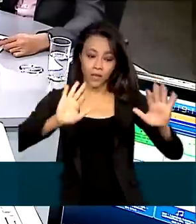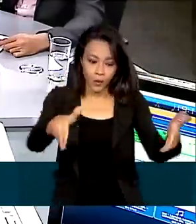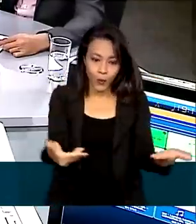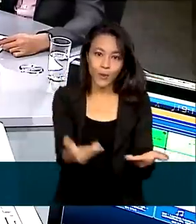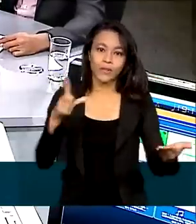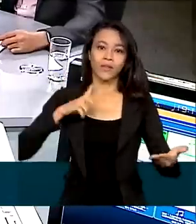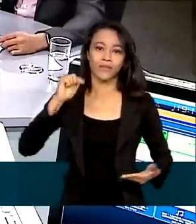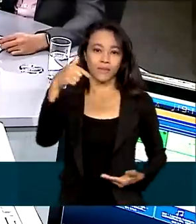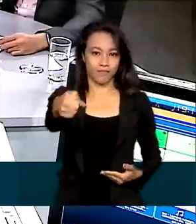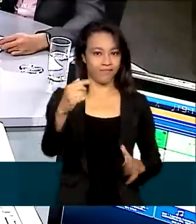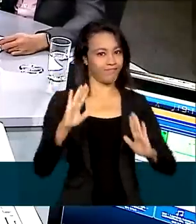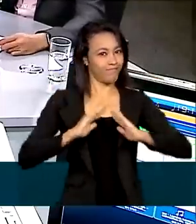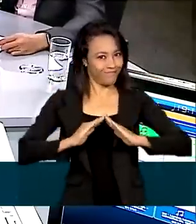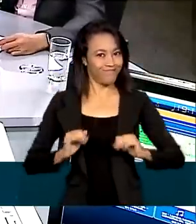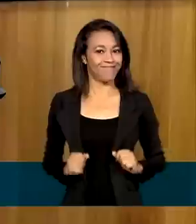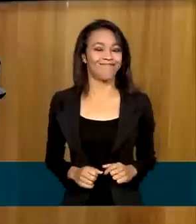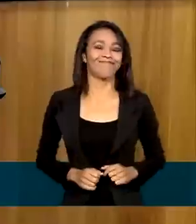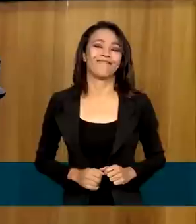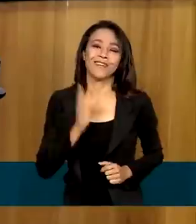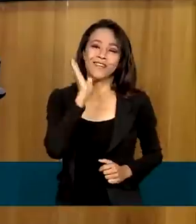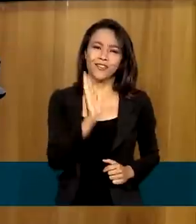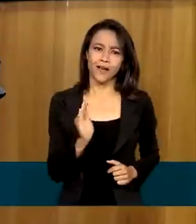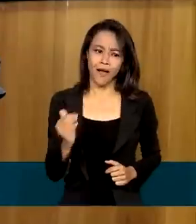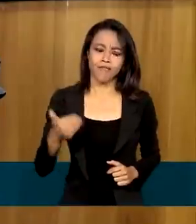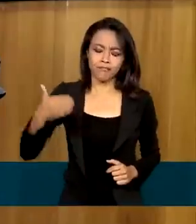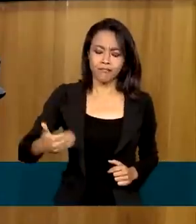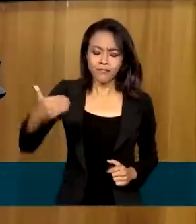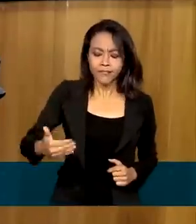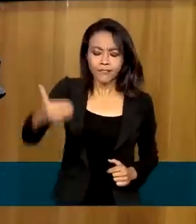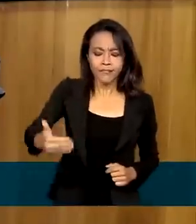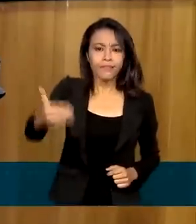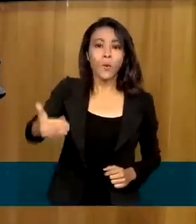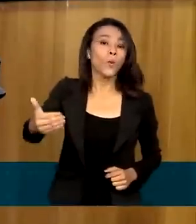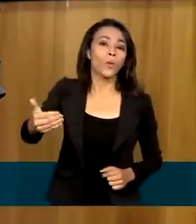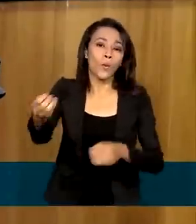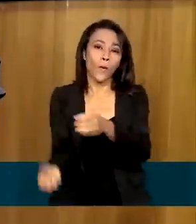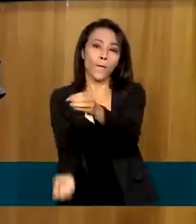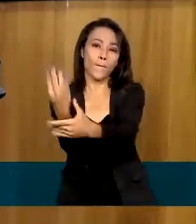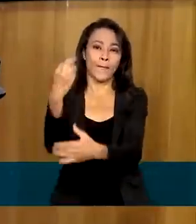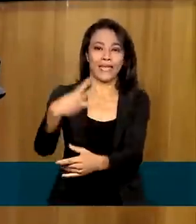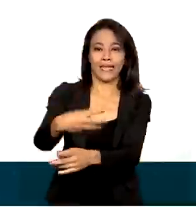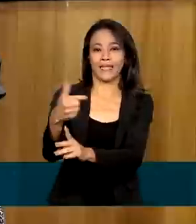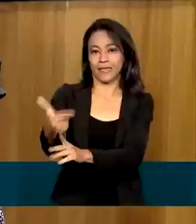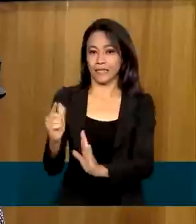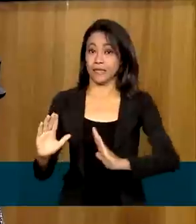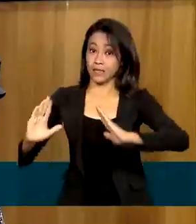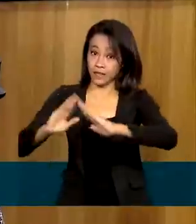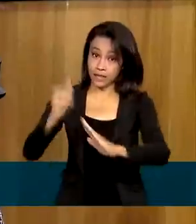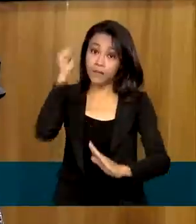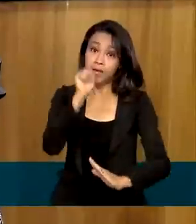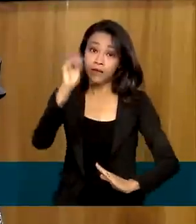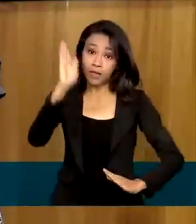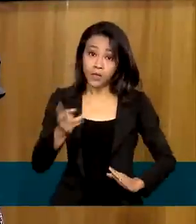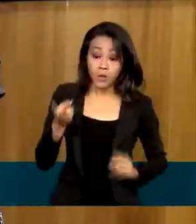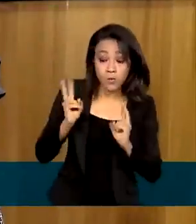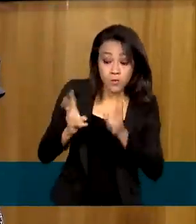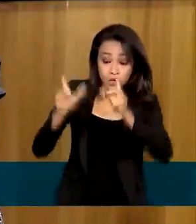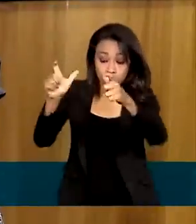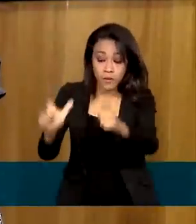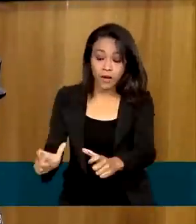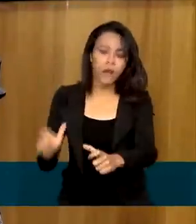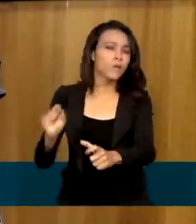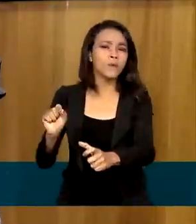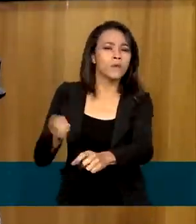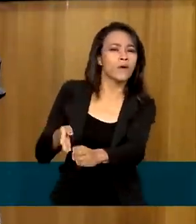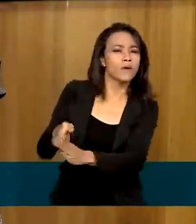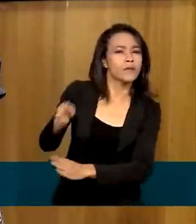sete, e agora nós estamos já em fase de implementação de 32 casas da mulher brasileira. No mesmo espaço ela vai receber uma